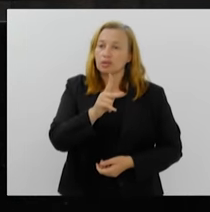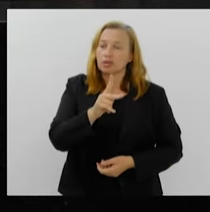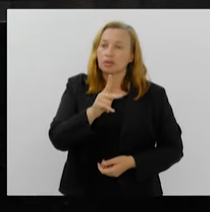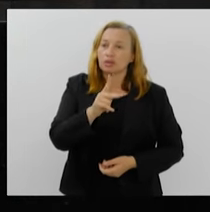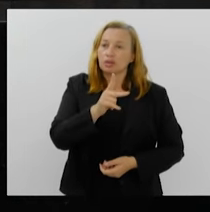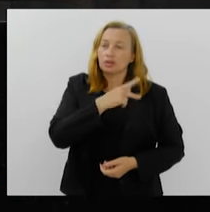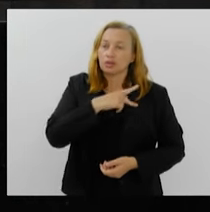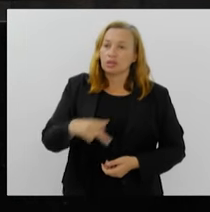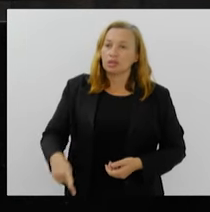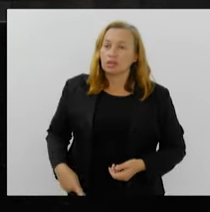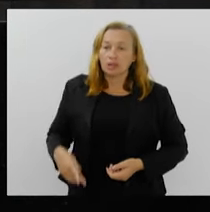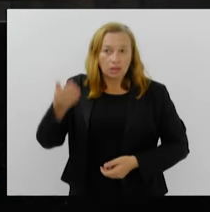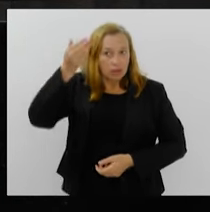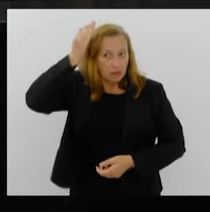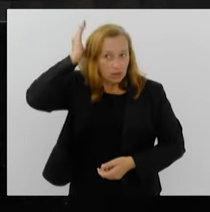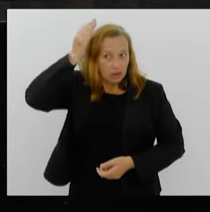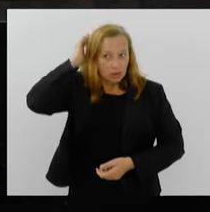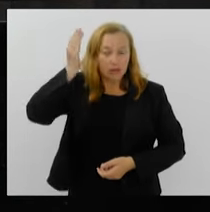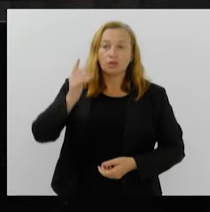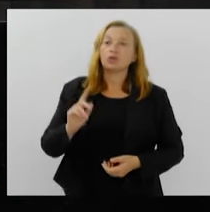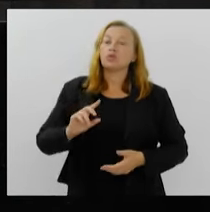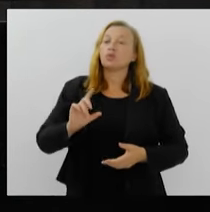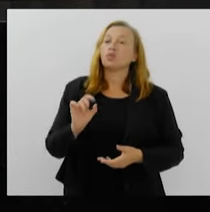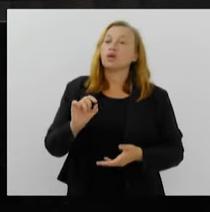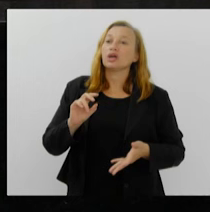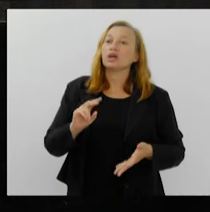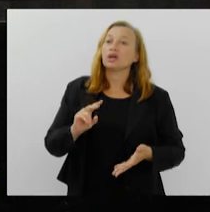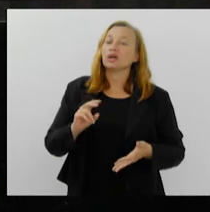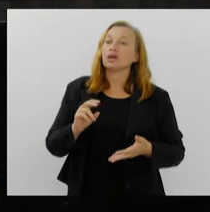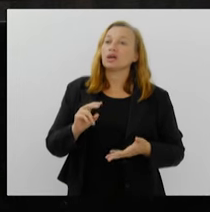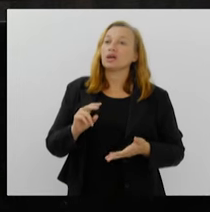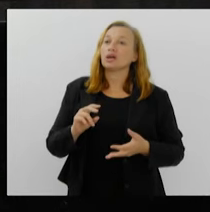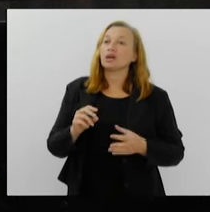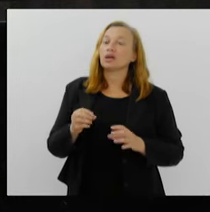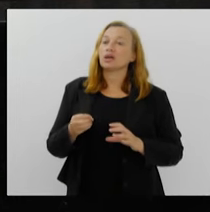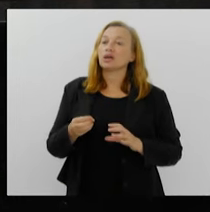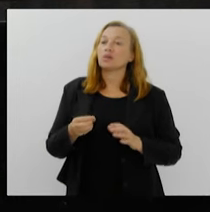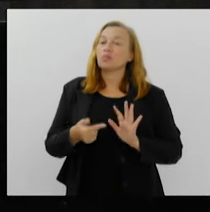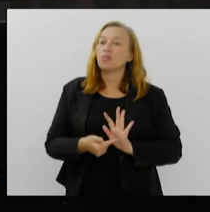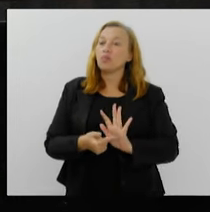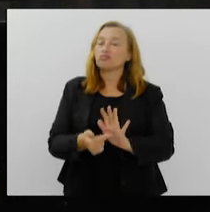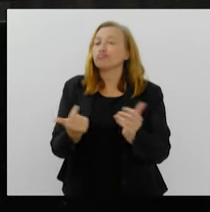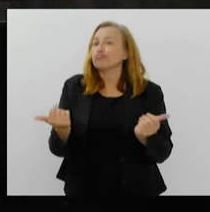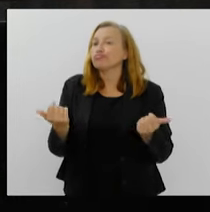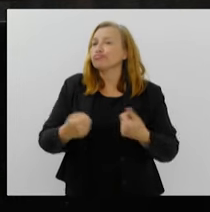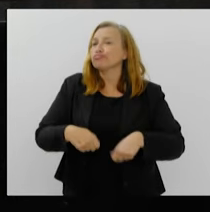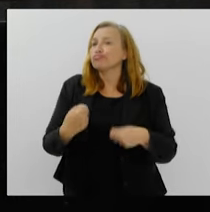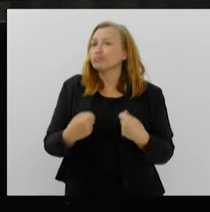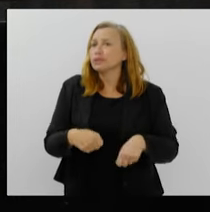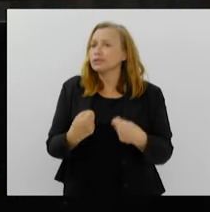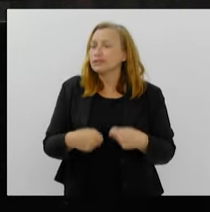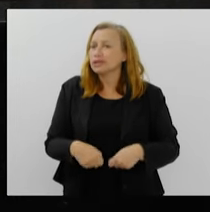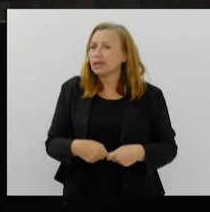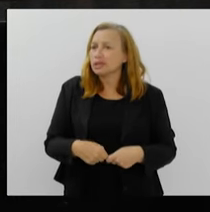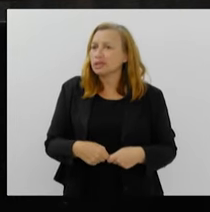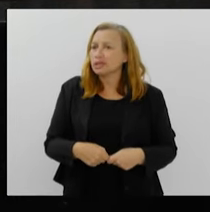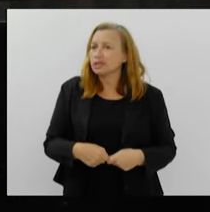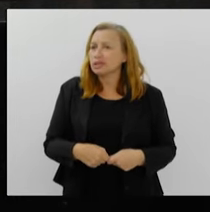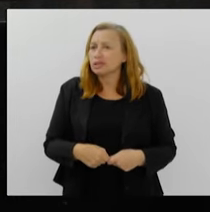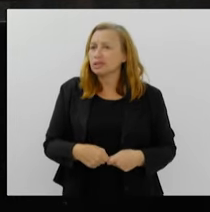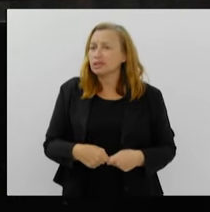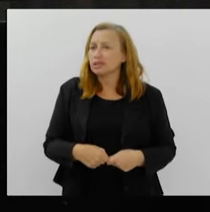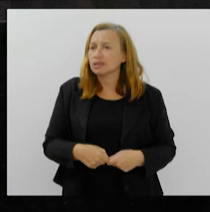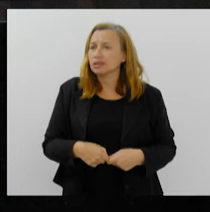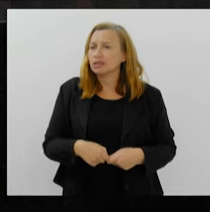E o que caracteriza essa necessidade de uma plena